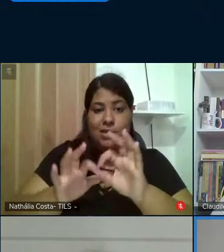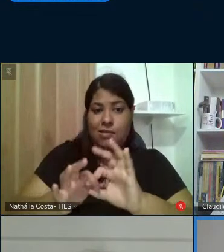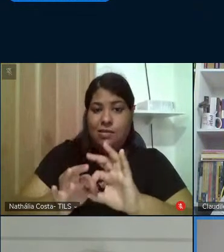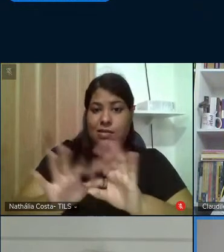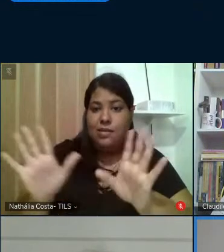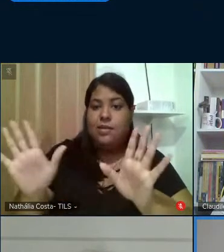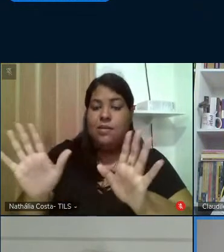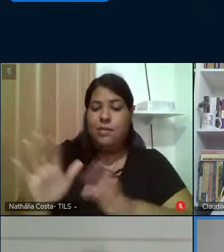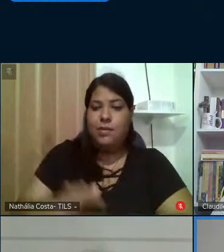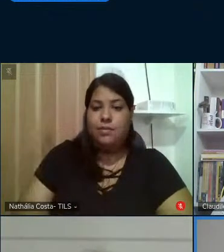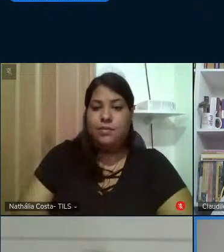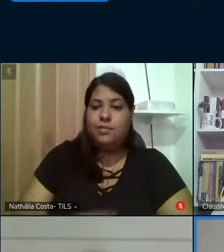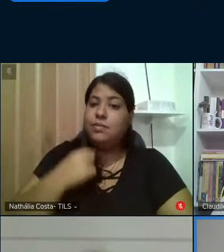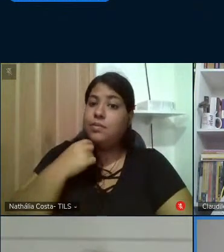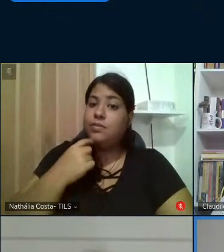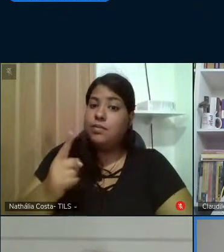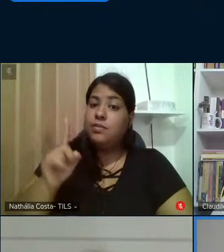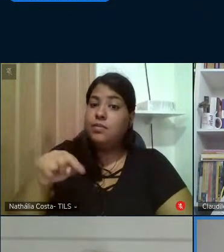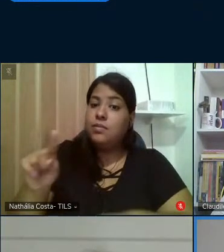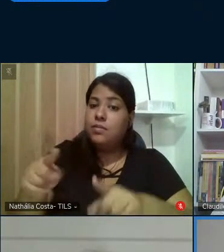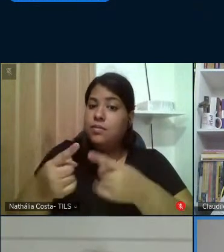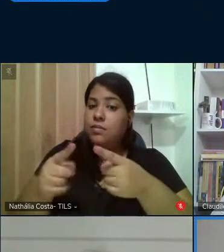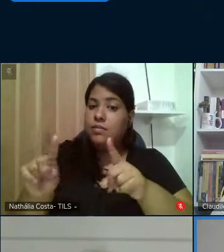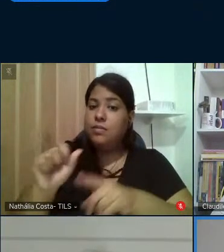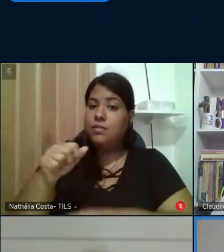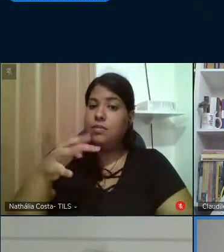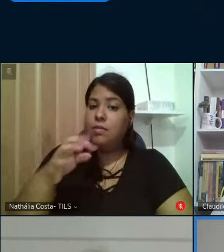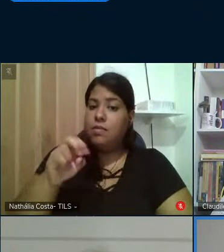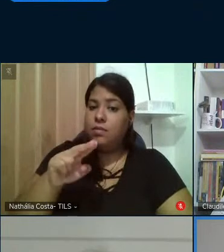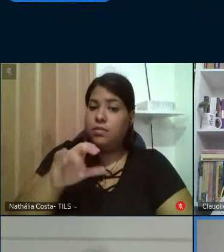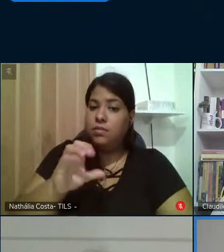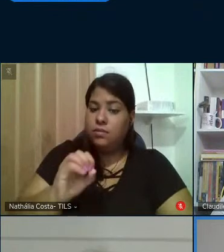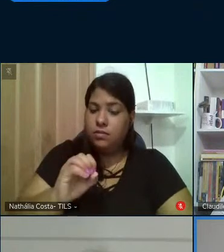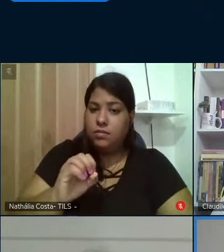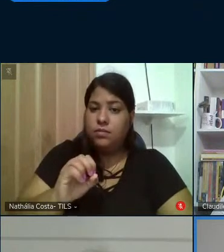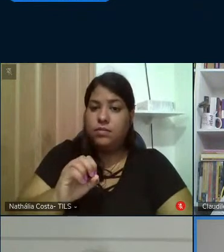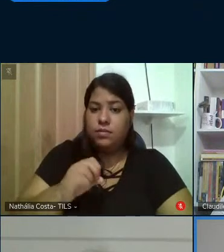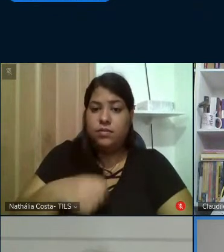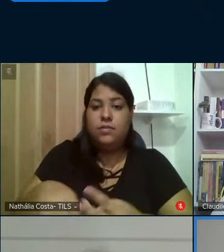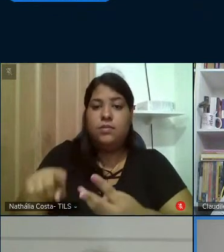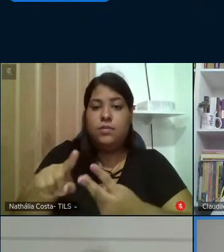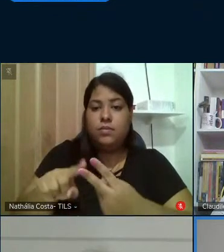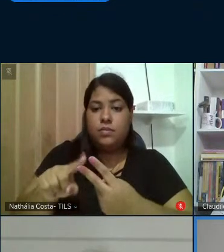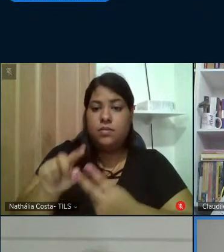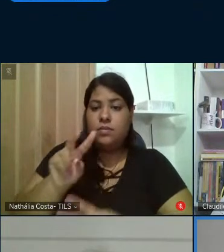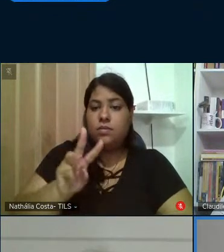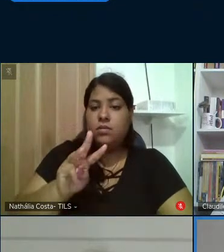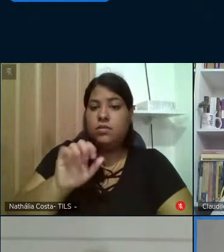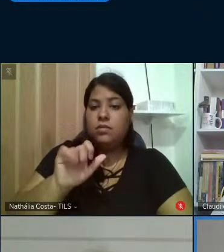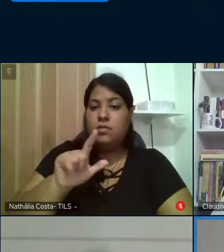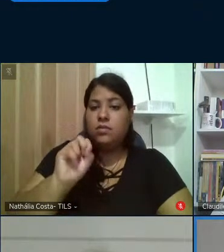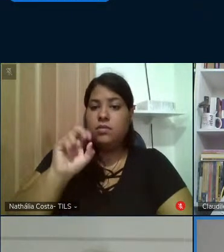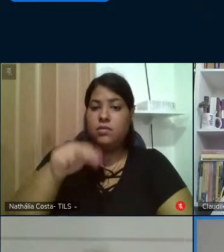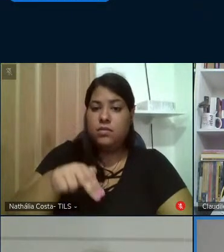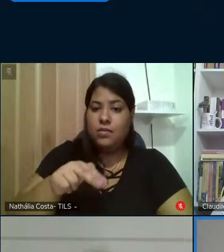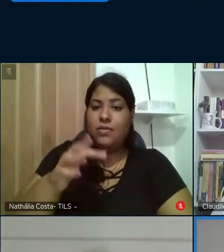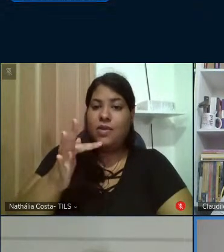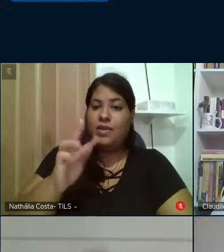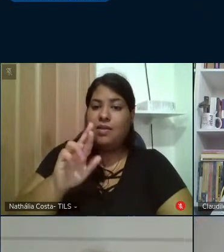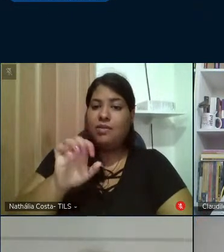uma música composta por Antônio Nóbrega e o Wilson e o Wilson e o Wilson Freire